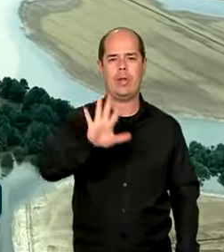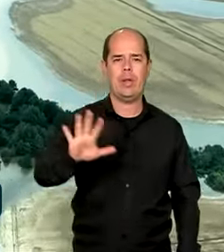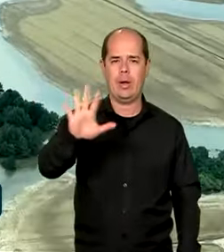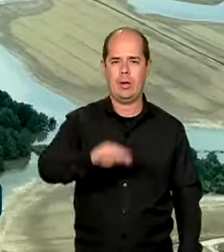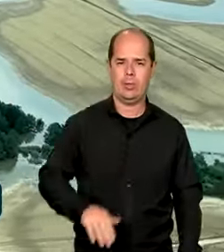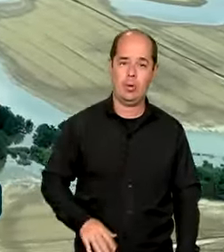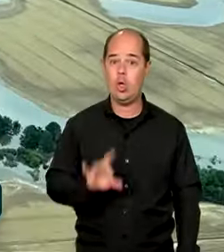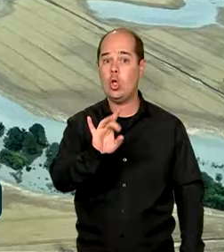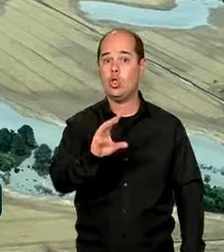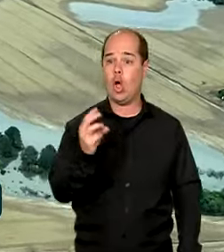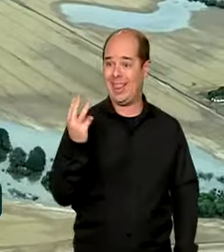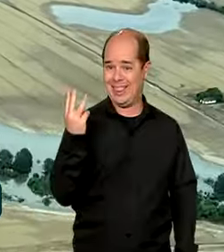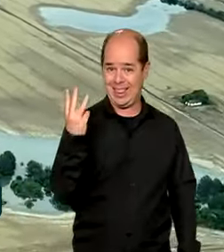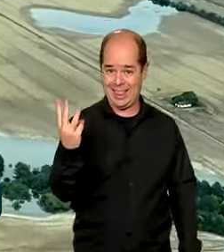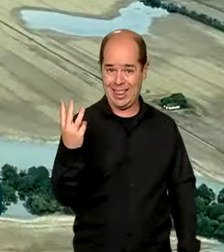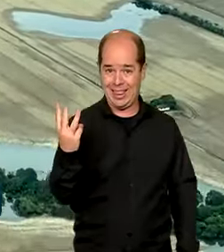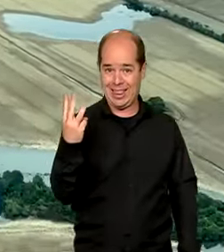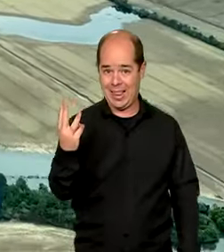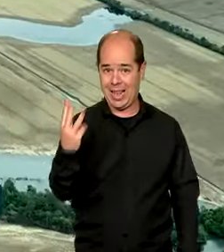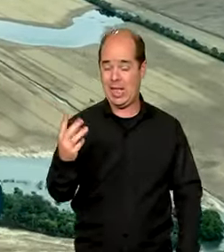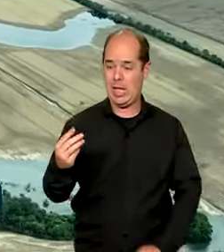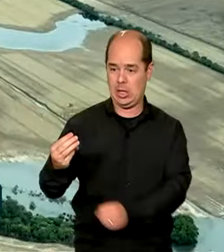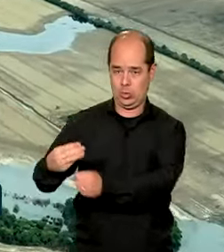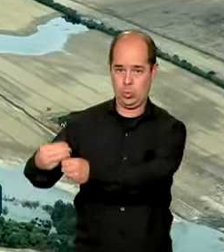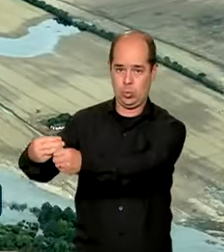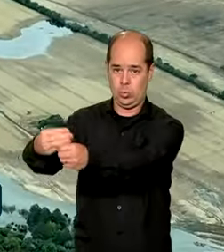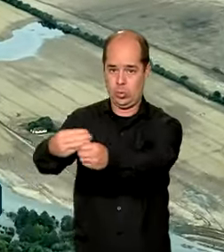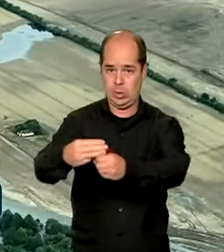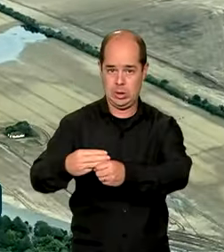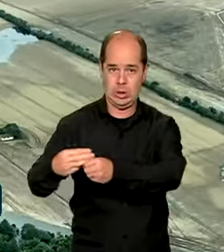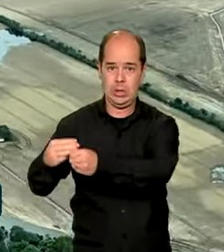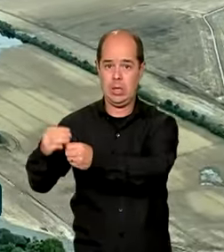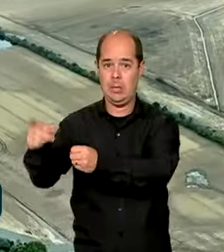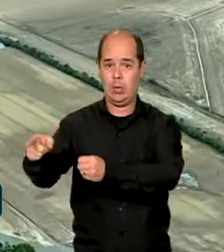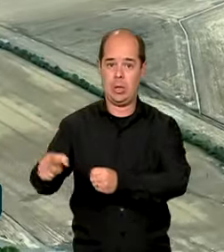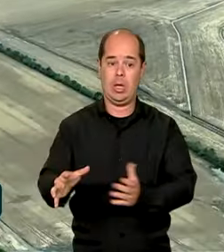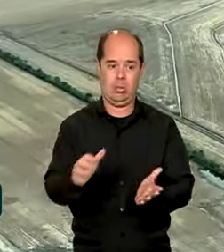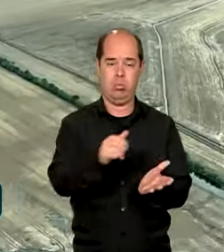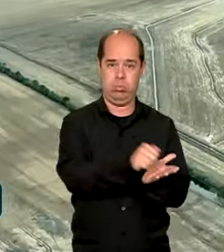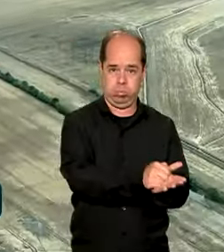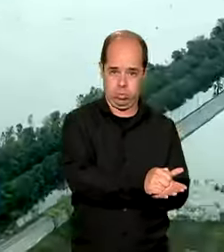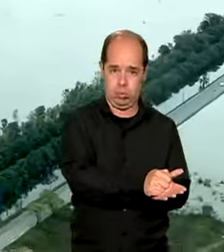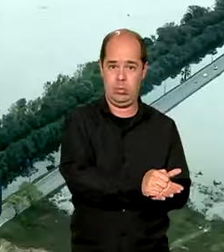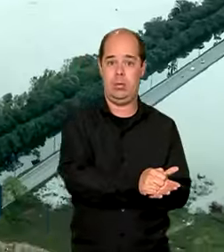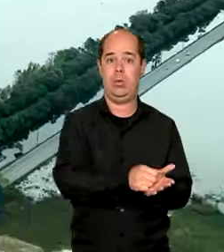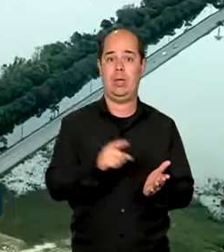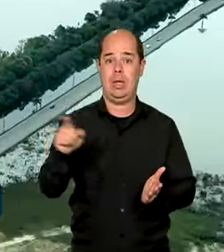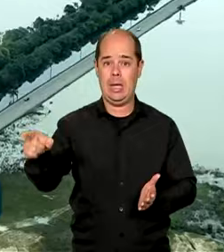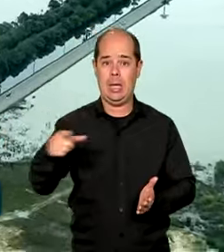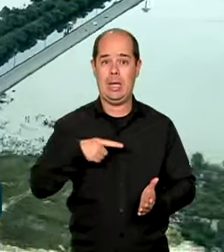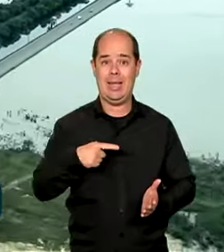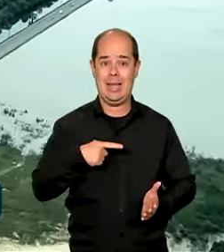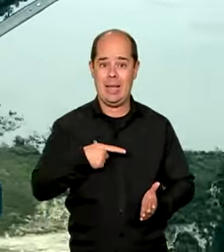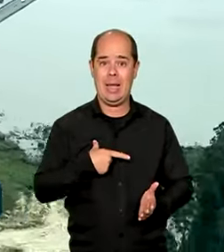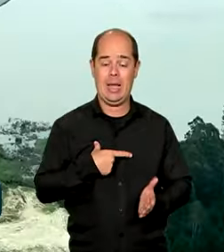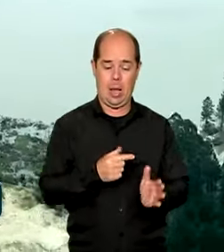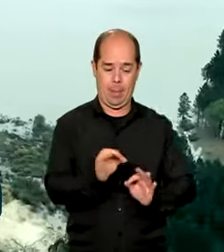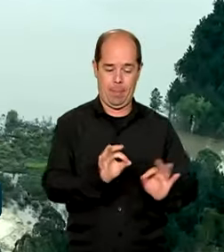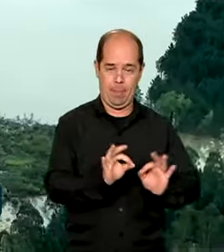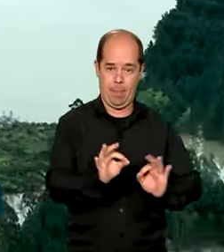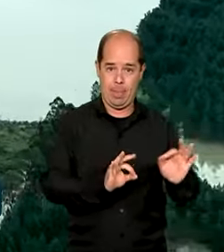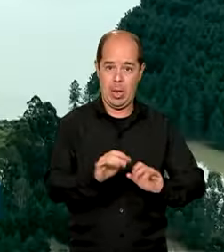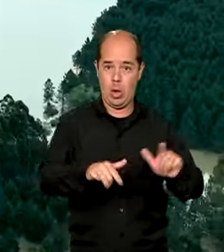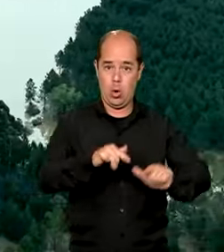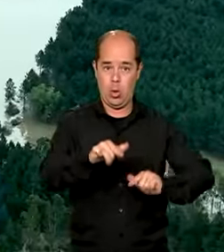tiveram os pedidos de calamidade ou de emergência reconhecidos enviaram o plano de trabalho com o pedido de ajuda. O